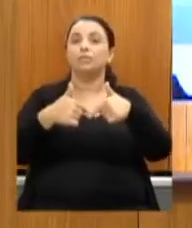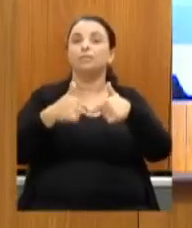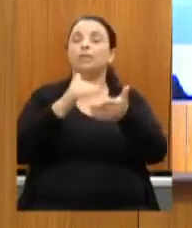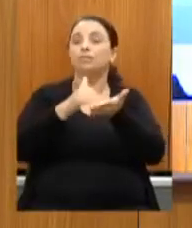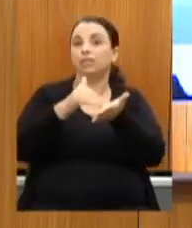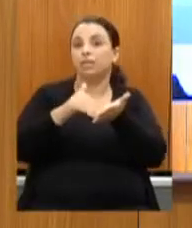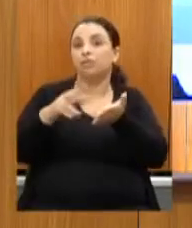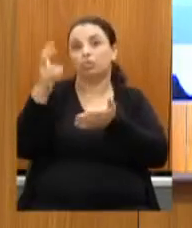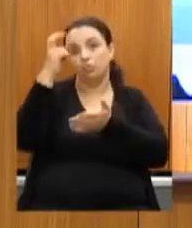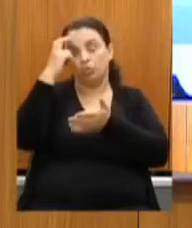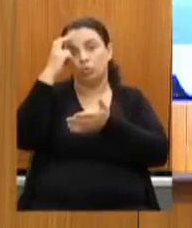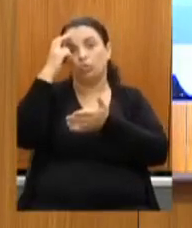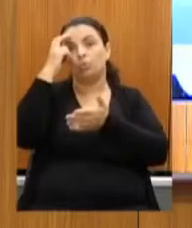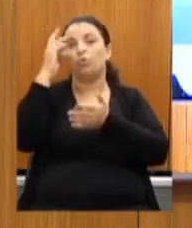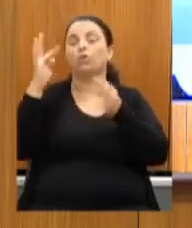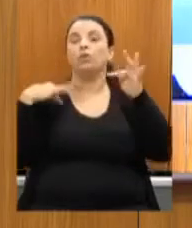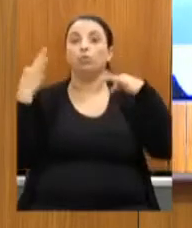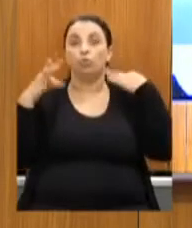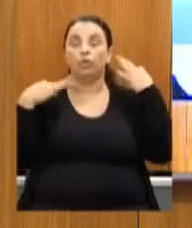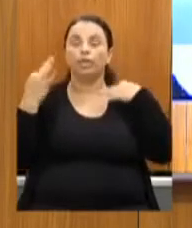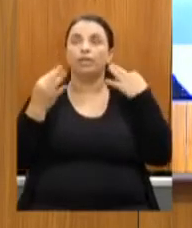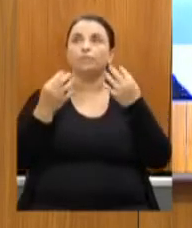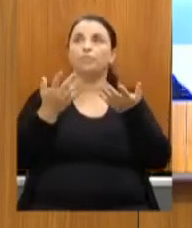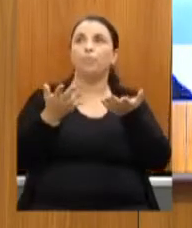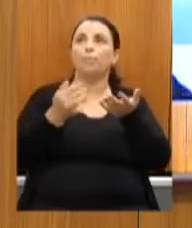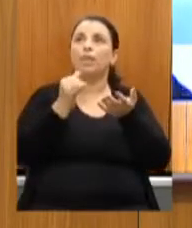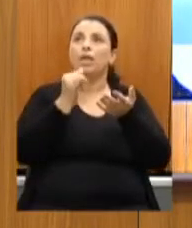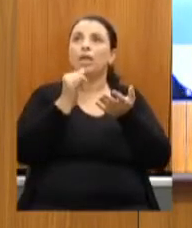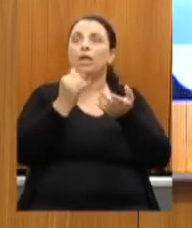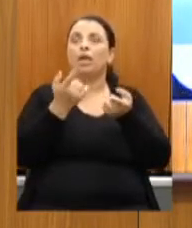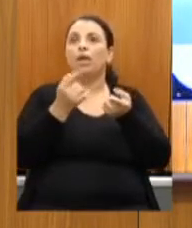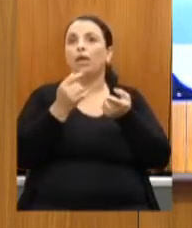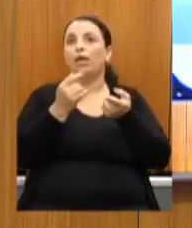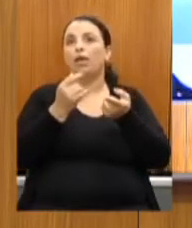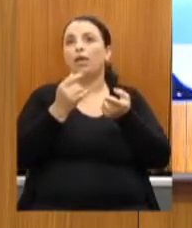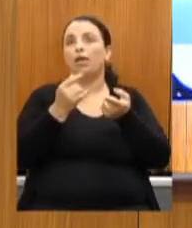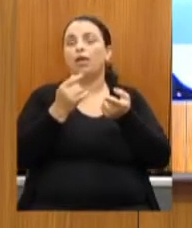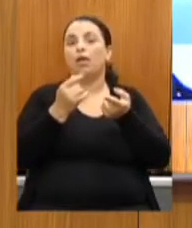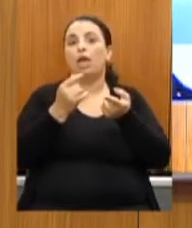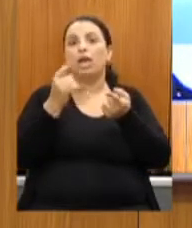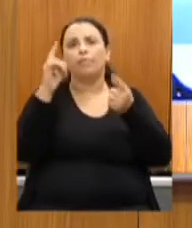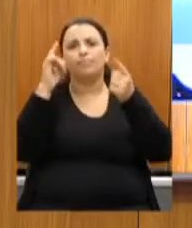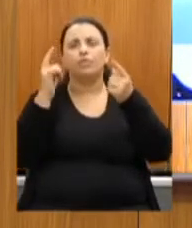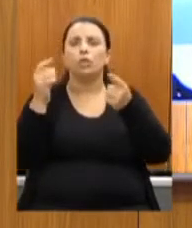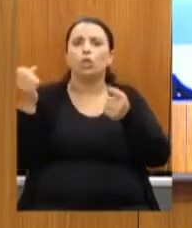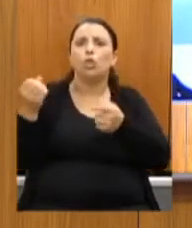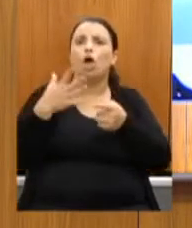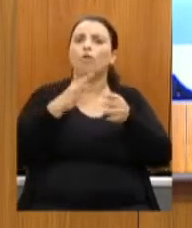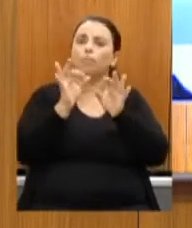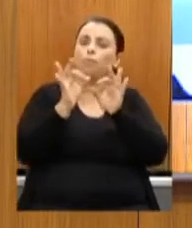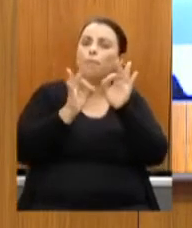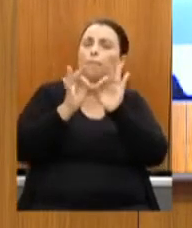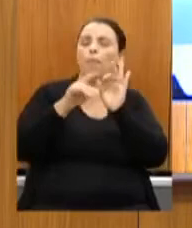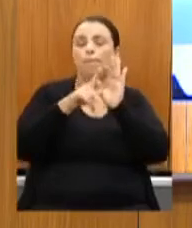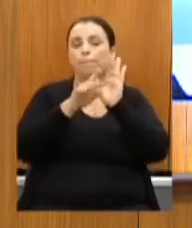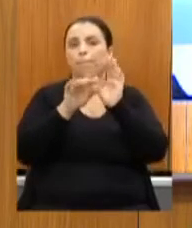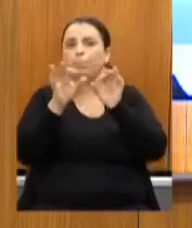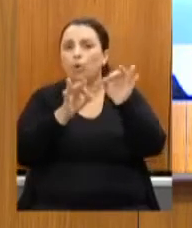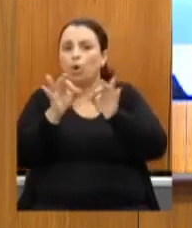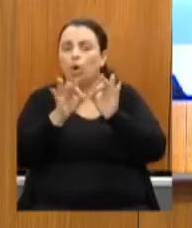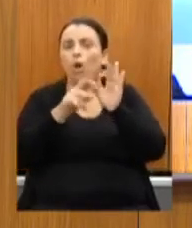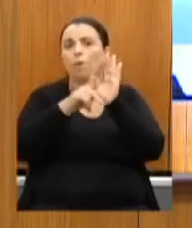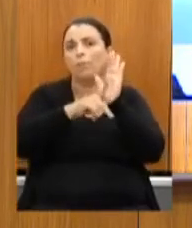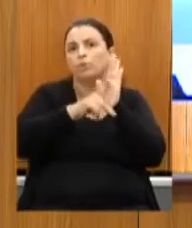com a criação de programas e de editais que aqui foram mencionados